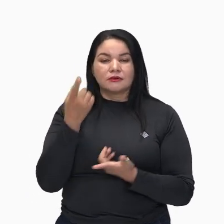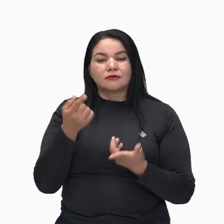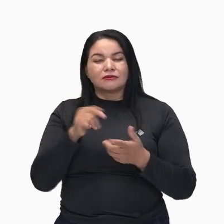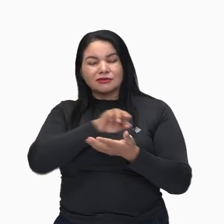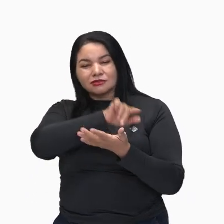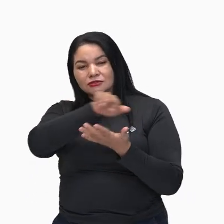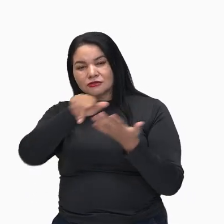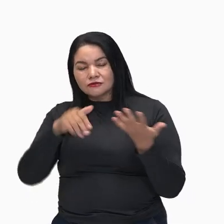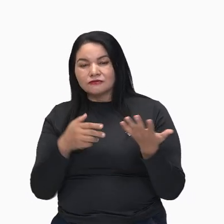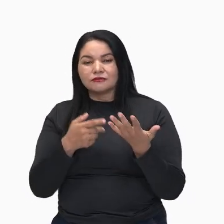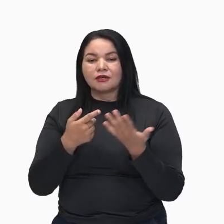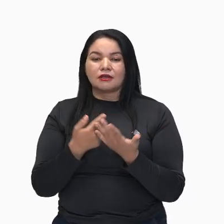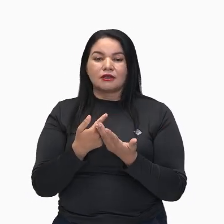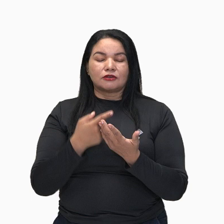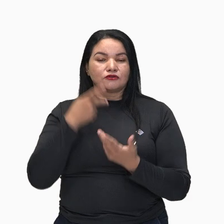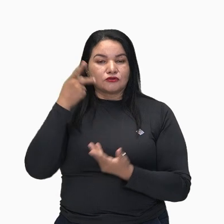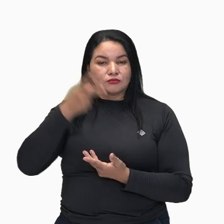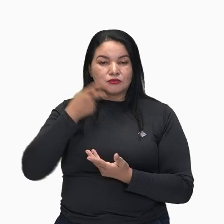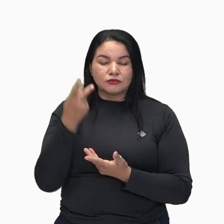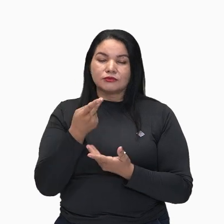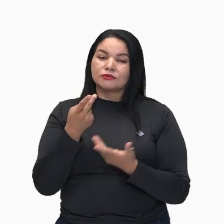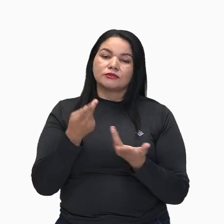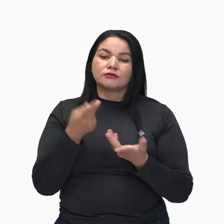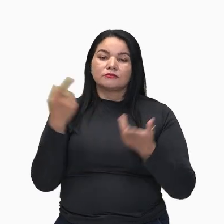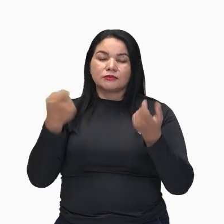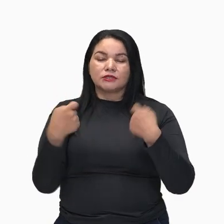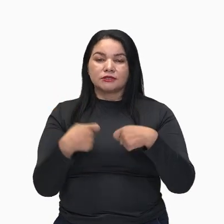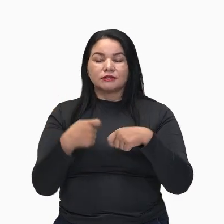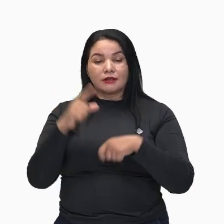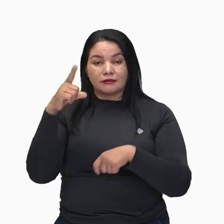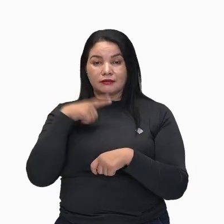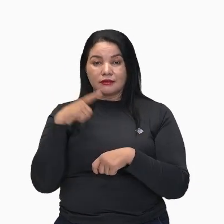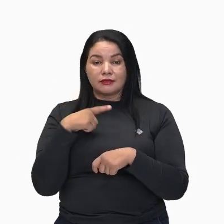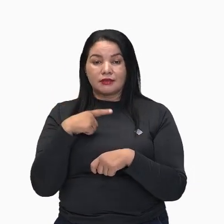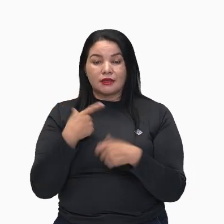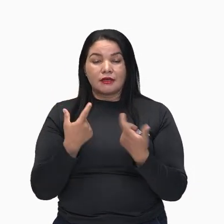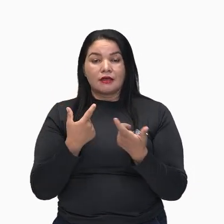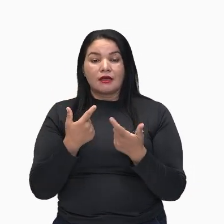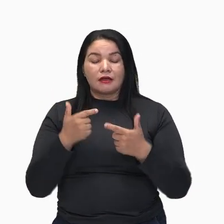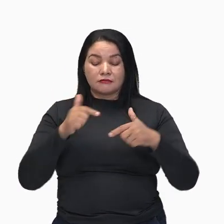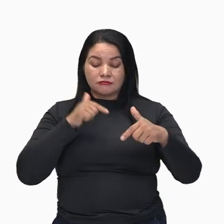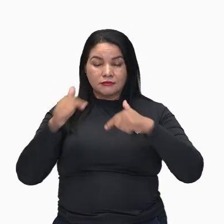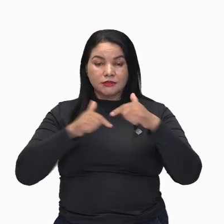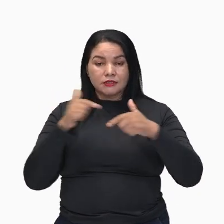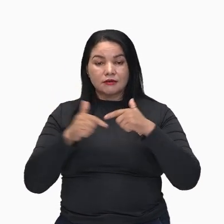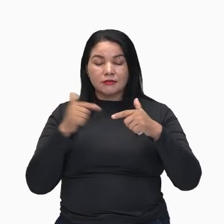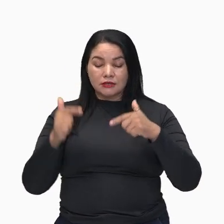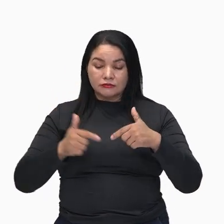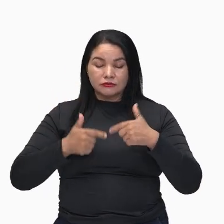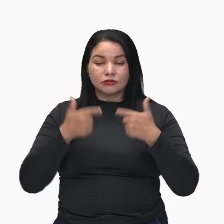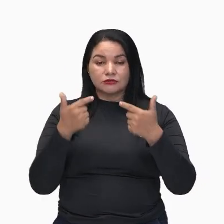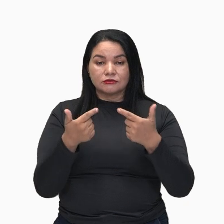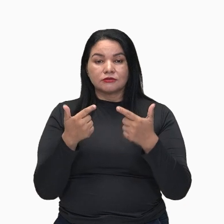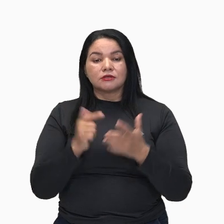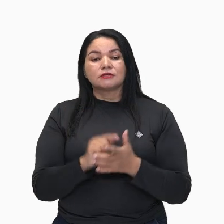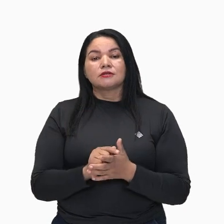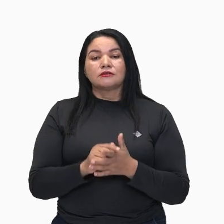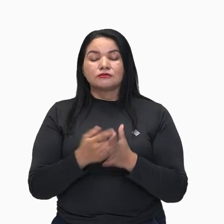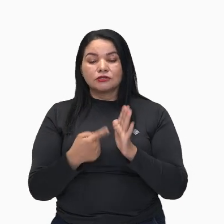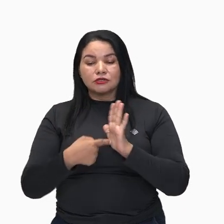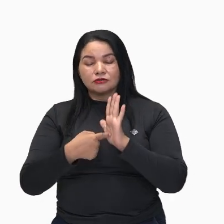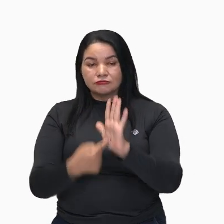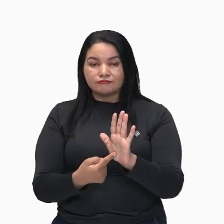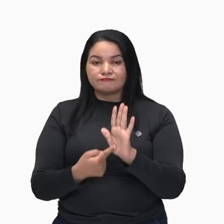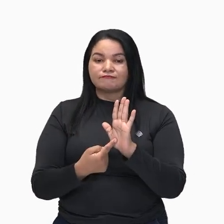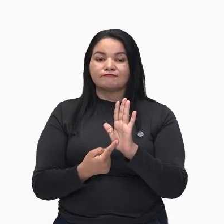que têm o poder, que irão executar, realizar políticas públicas, certo? Então são essas pessoas que ela